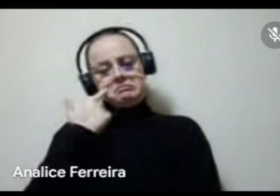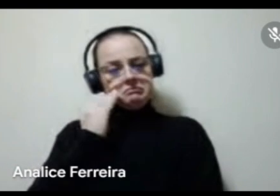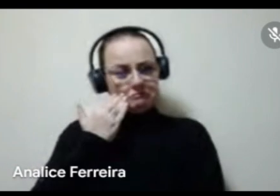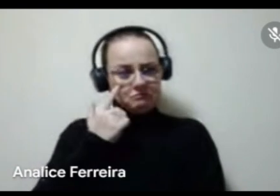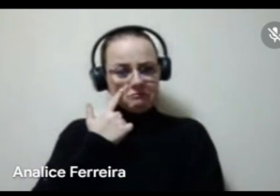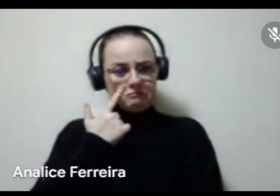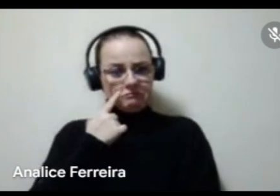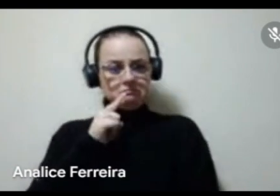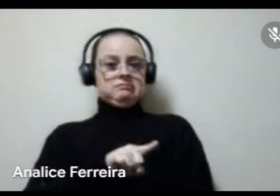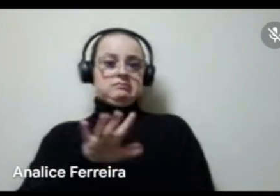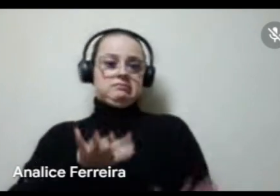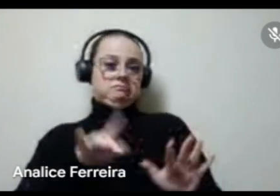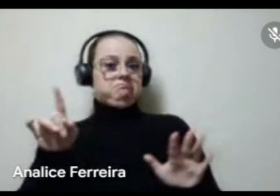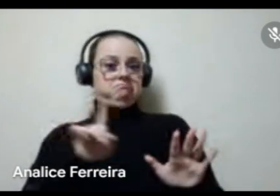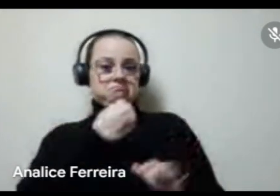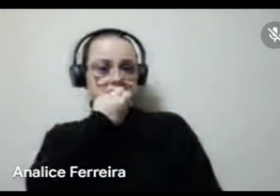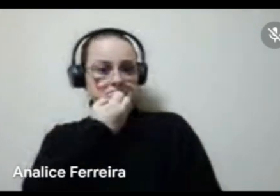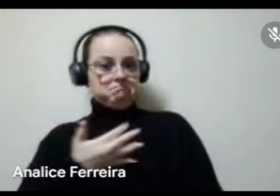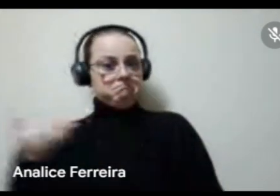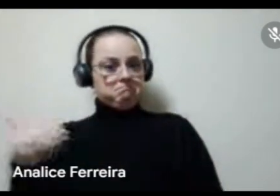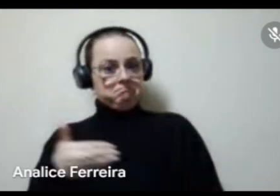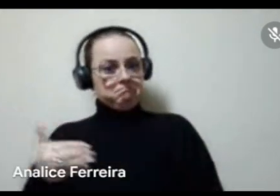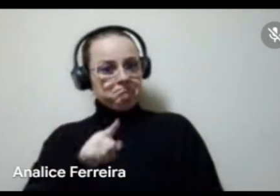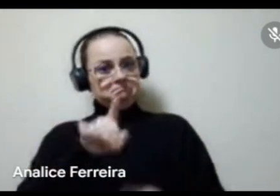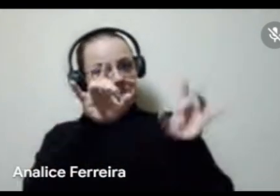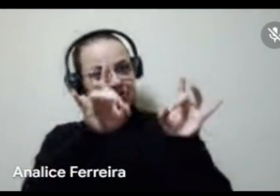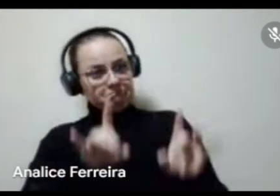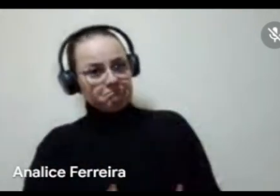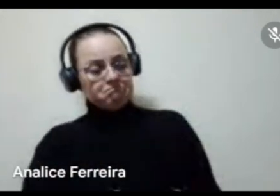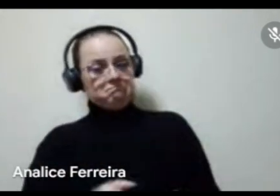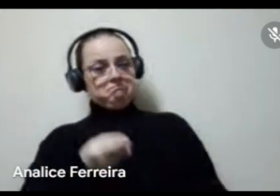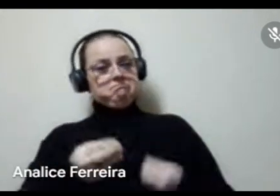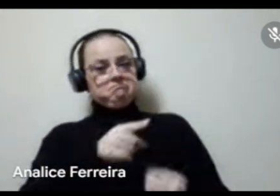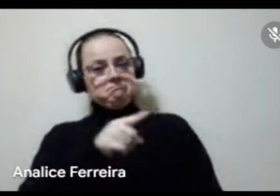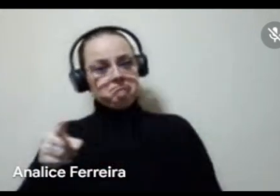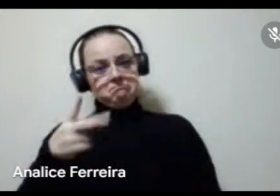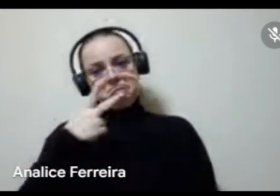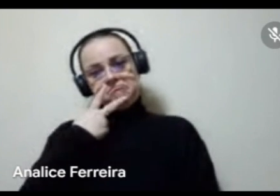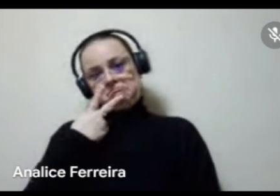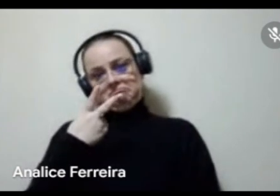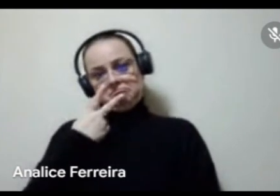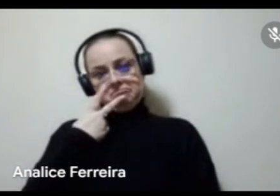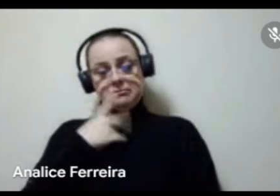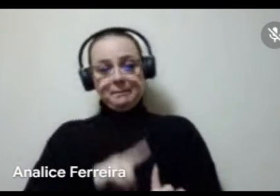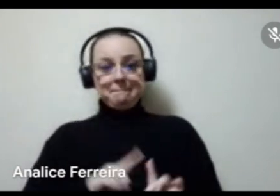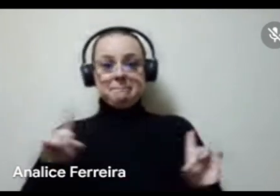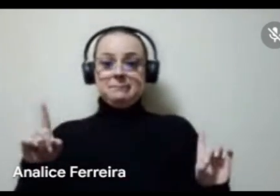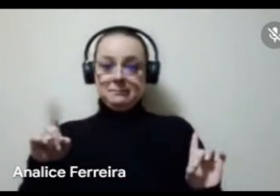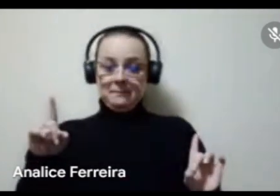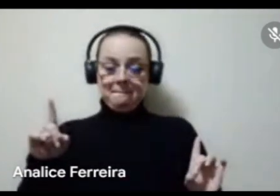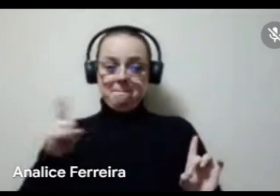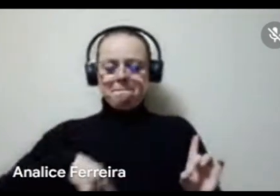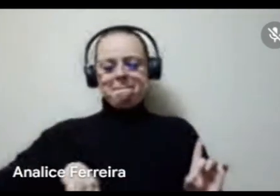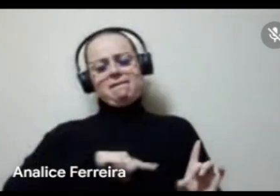não seja suficiente, né, para trazer essas especificidades, né, como você falou, Alex, mas, a